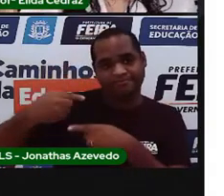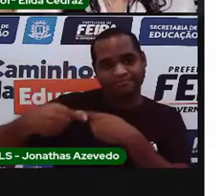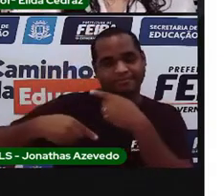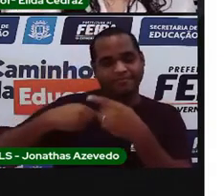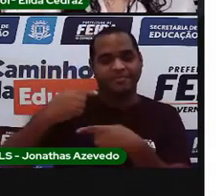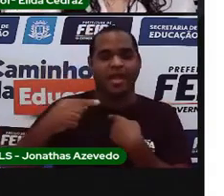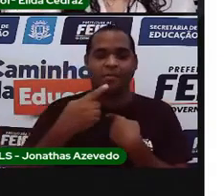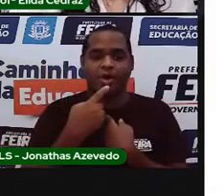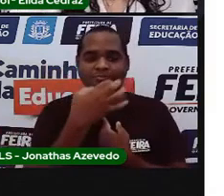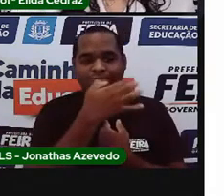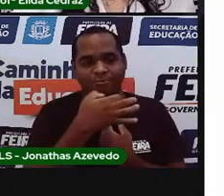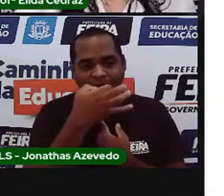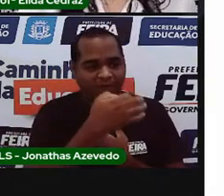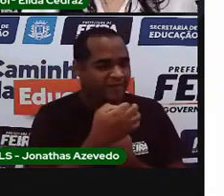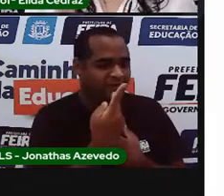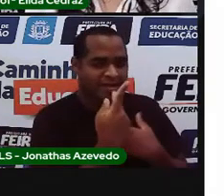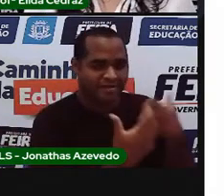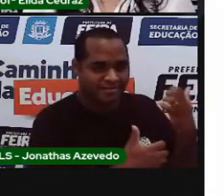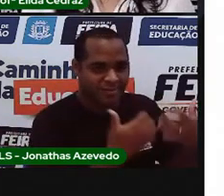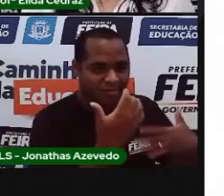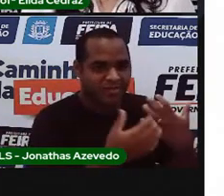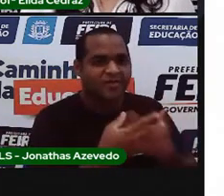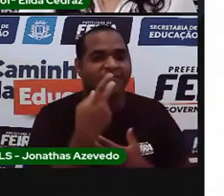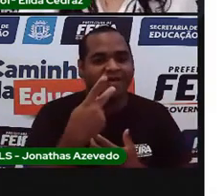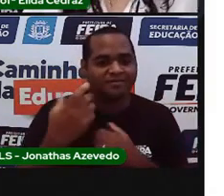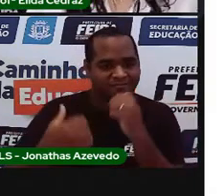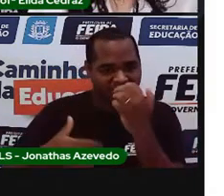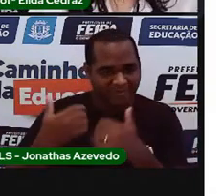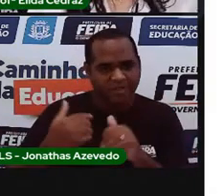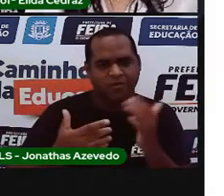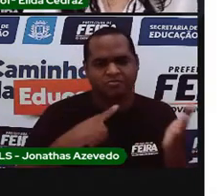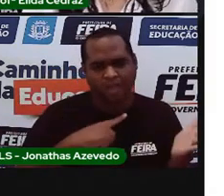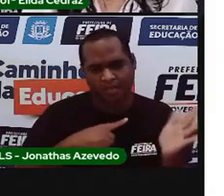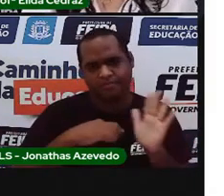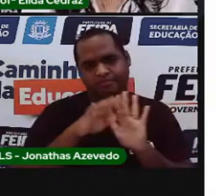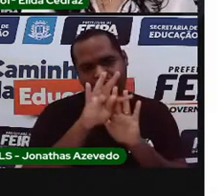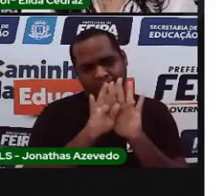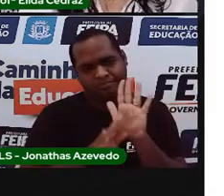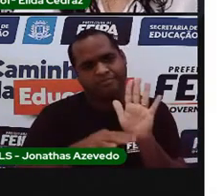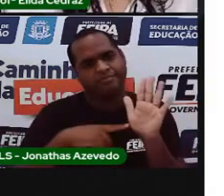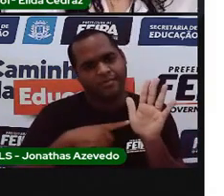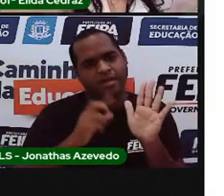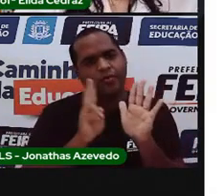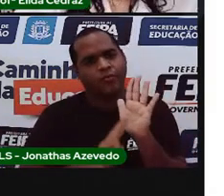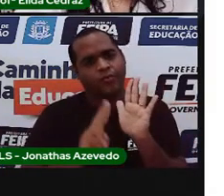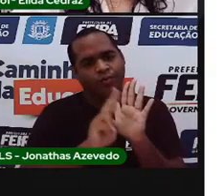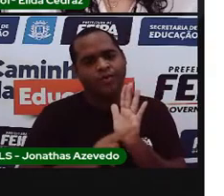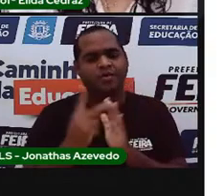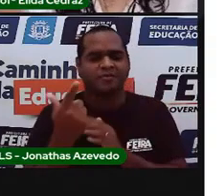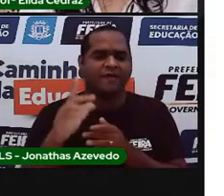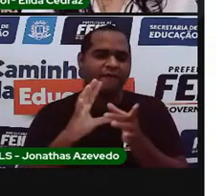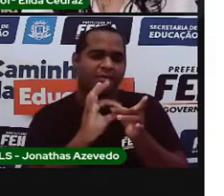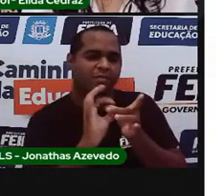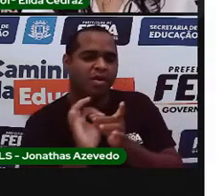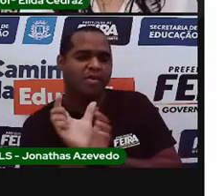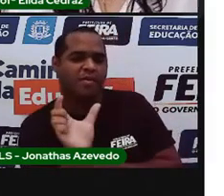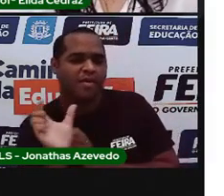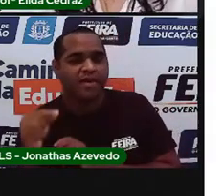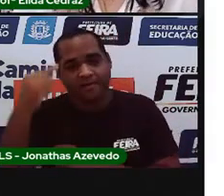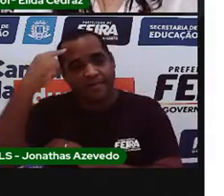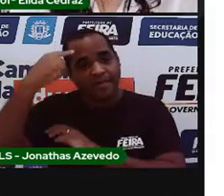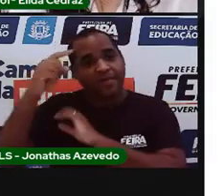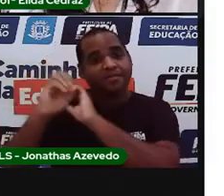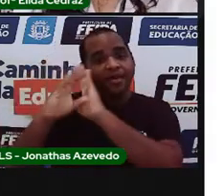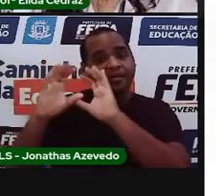de boca em boca. Hoje nós temos textos escritos, nós usamos, par lendas, adivinhas.